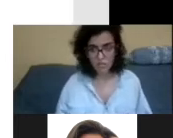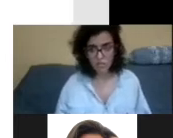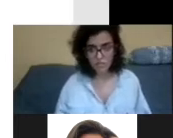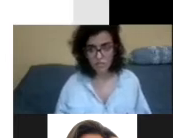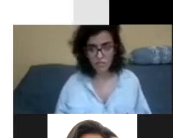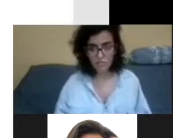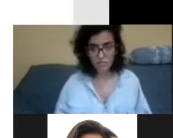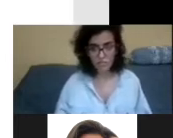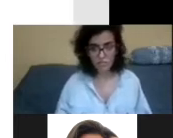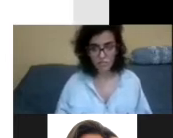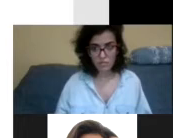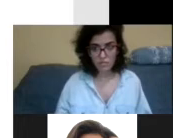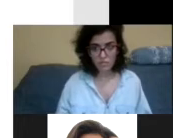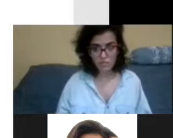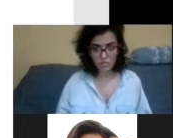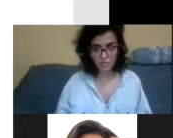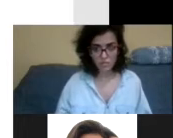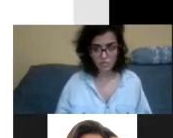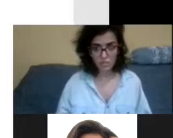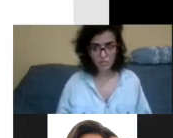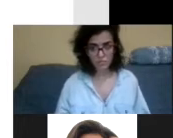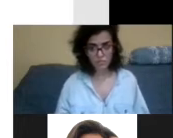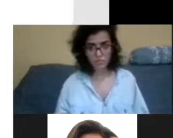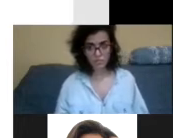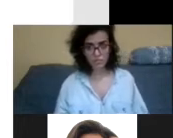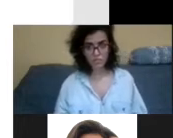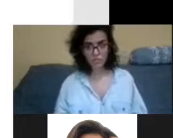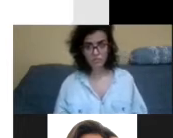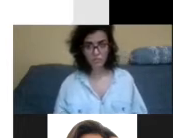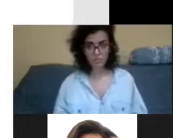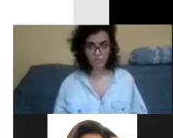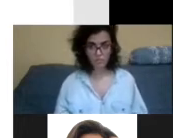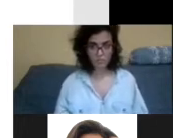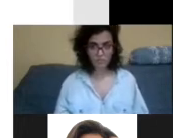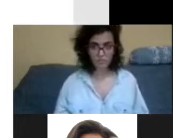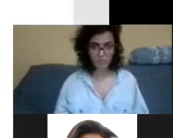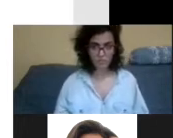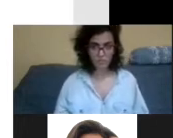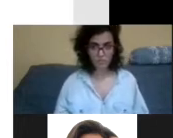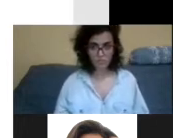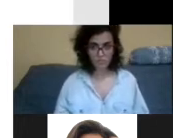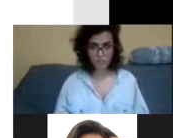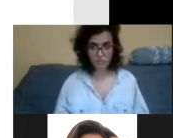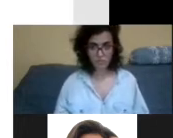a gente resolveu unir esforços e transformar tudo em linguagem simples, né?